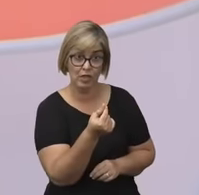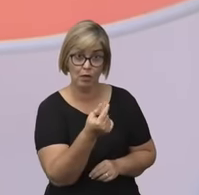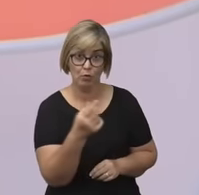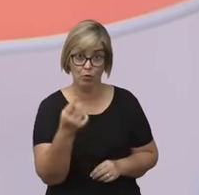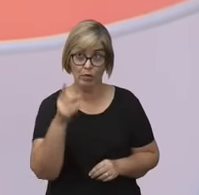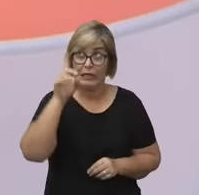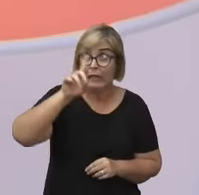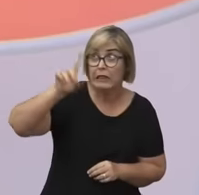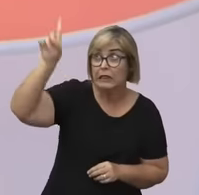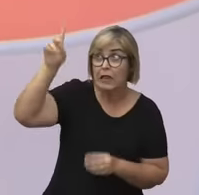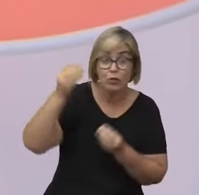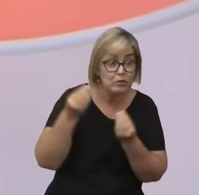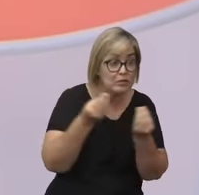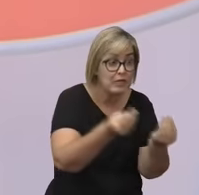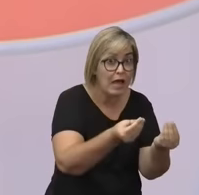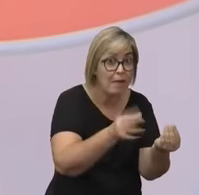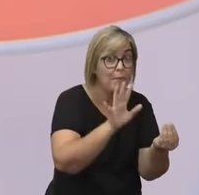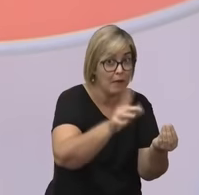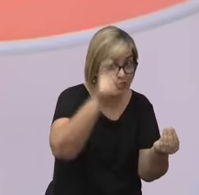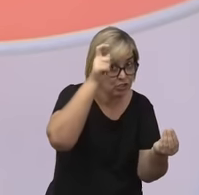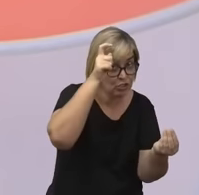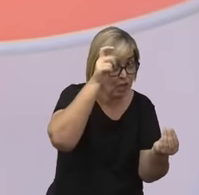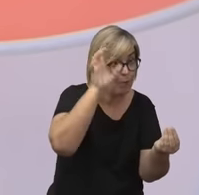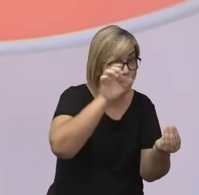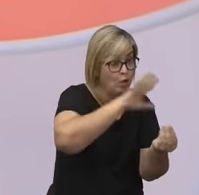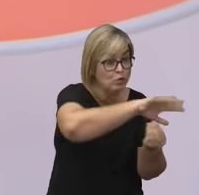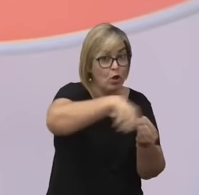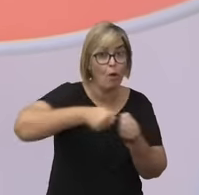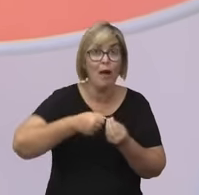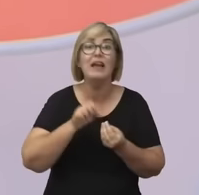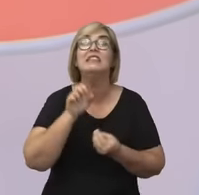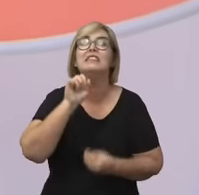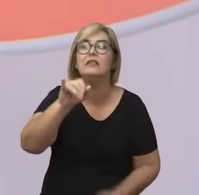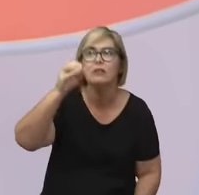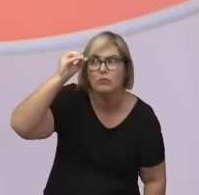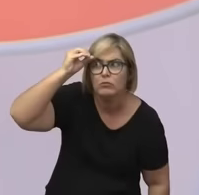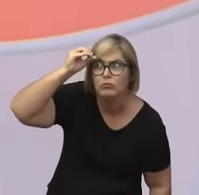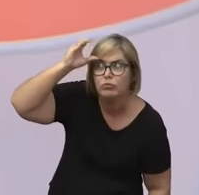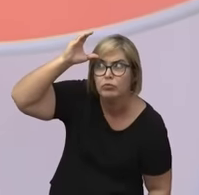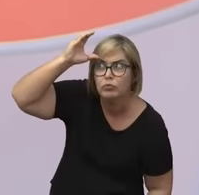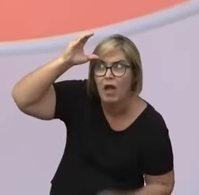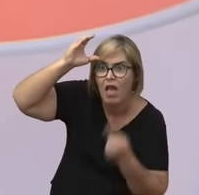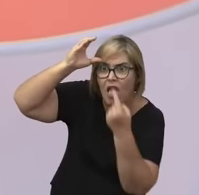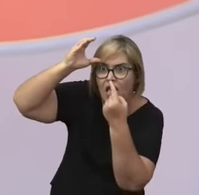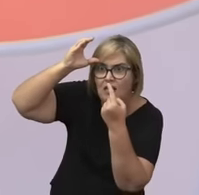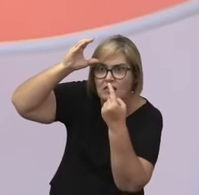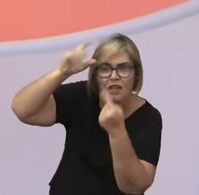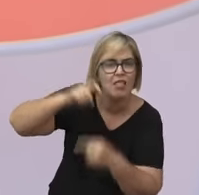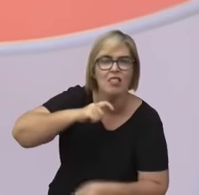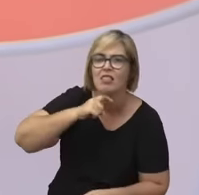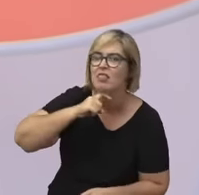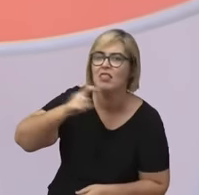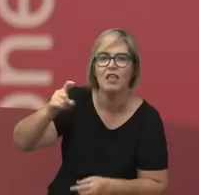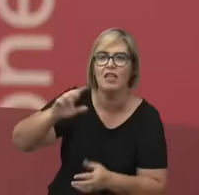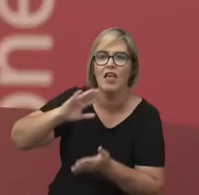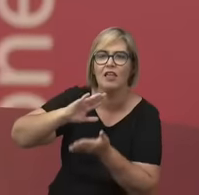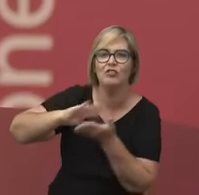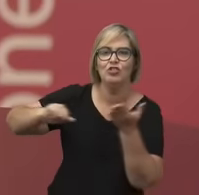e o diabo pode tirar, mas a sabedoria que Deus dá o diabo não roubará.